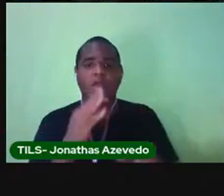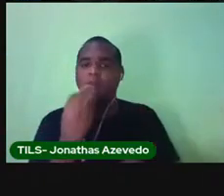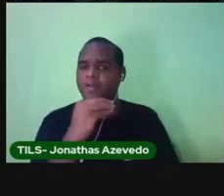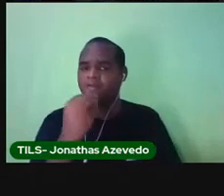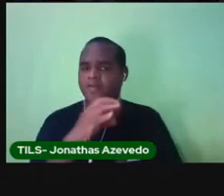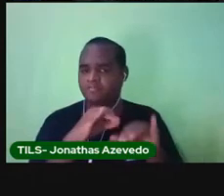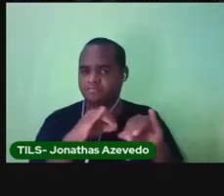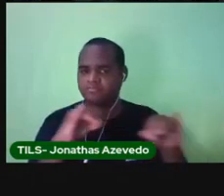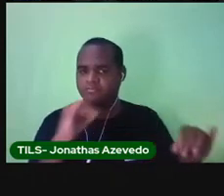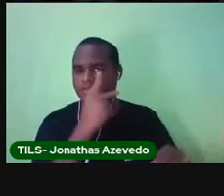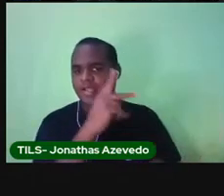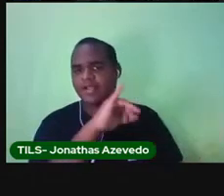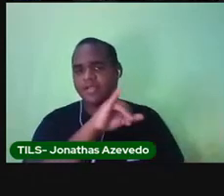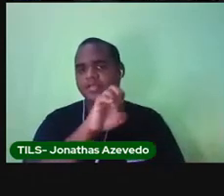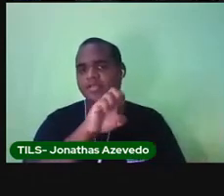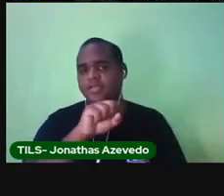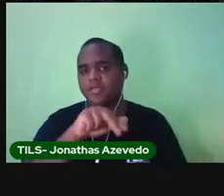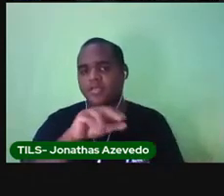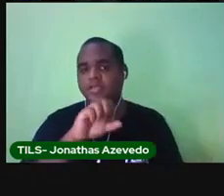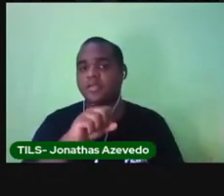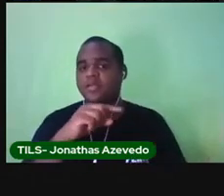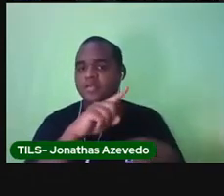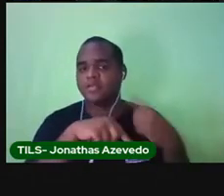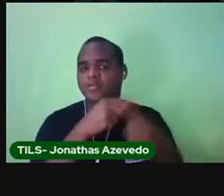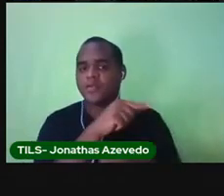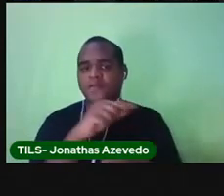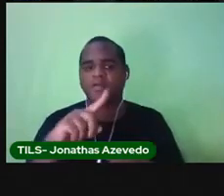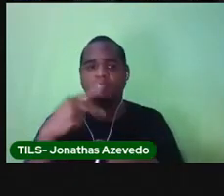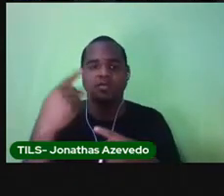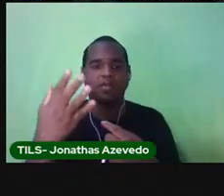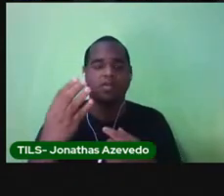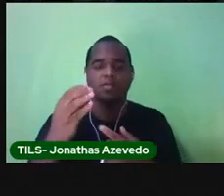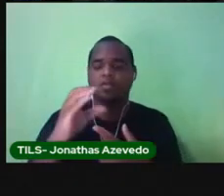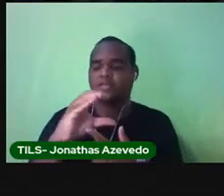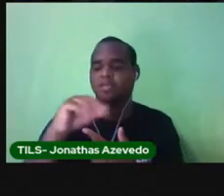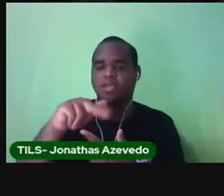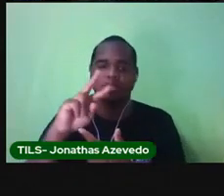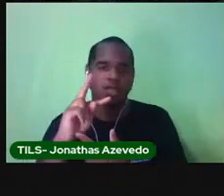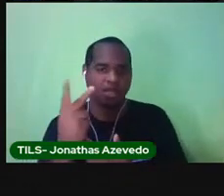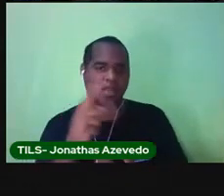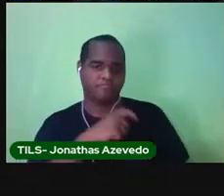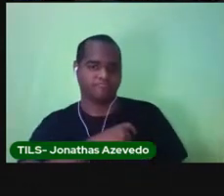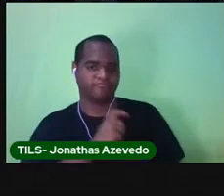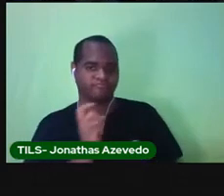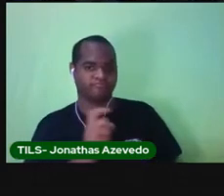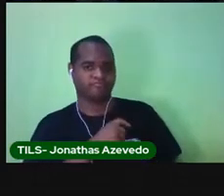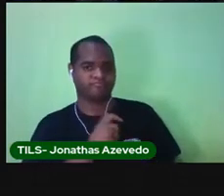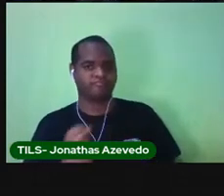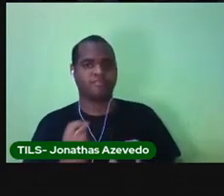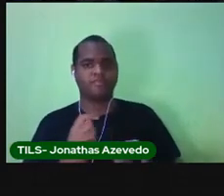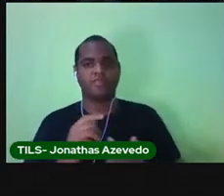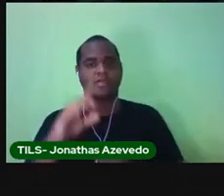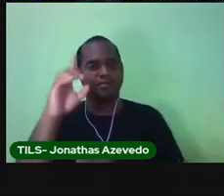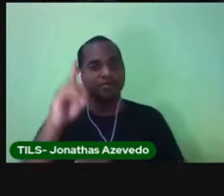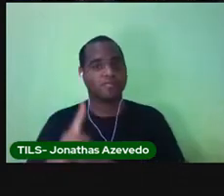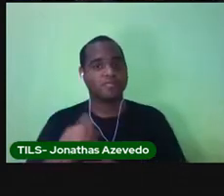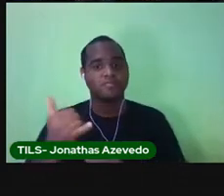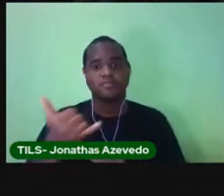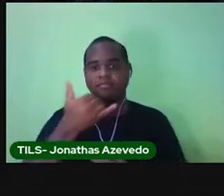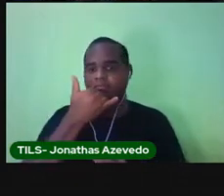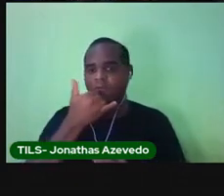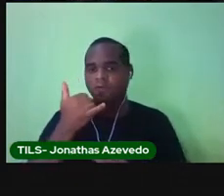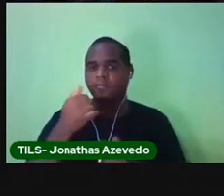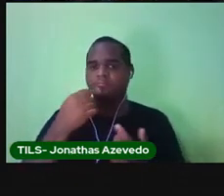Aproveita e avisa a Jéssica que na próxima semana eu já faço a entrega da CNH dela.